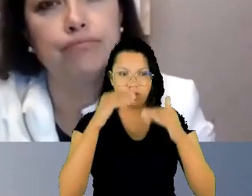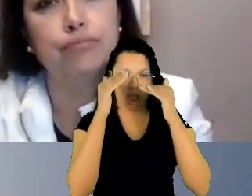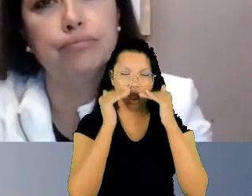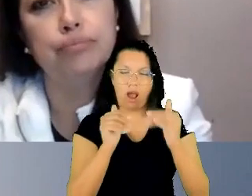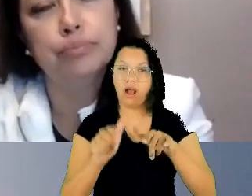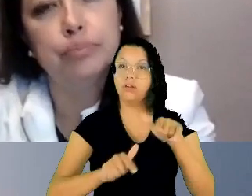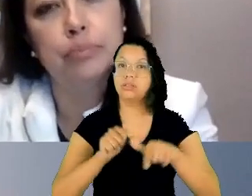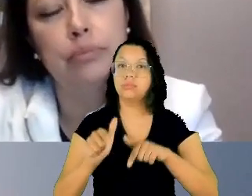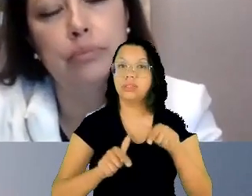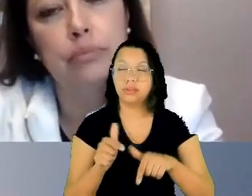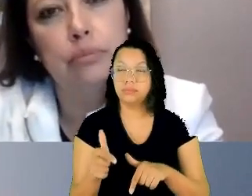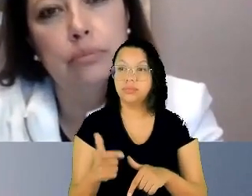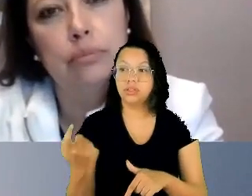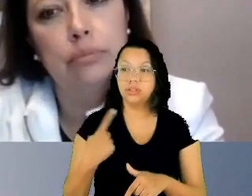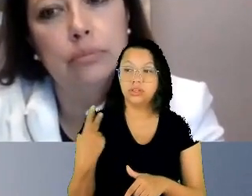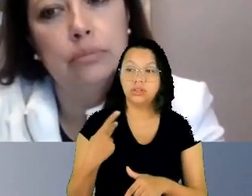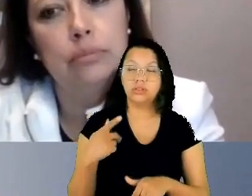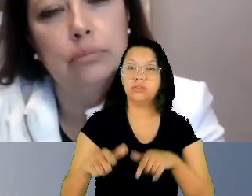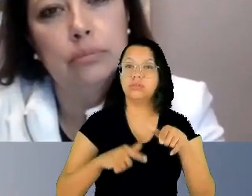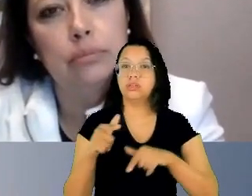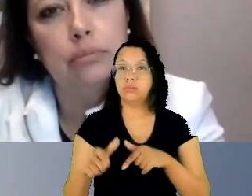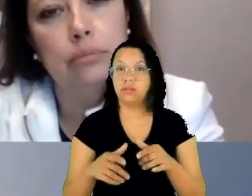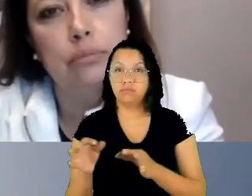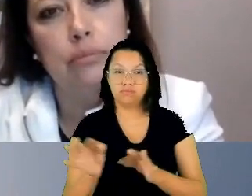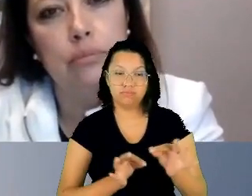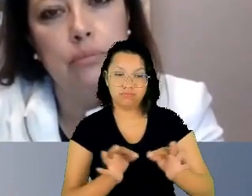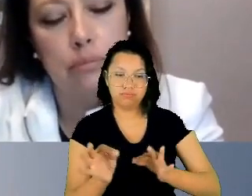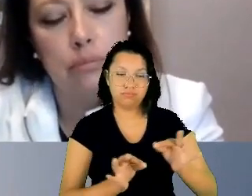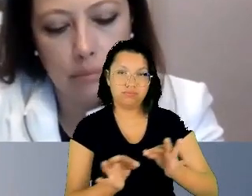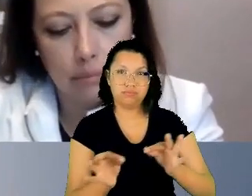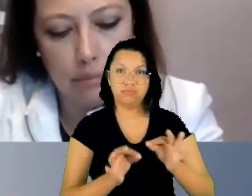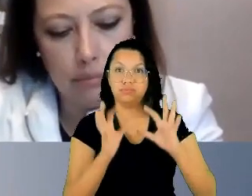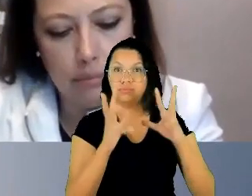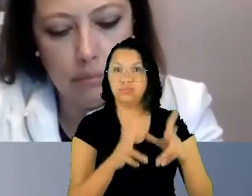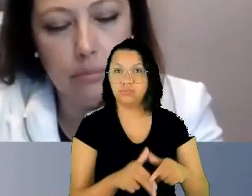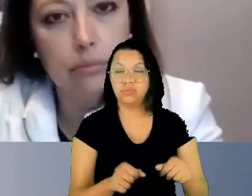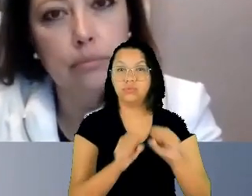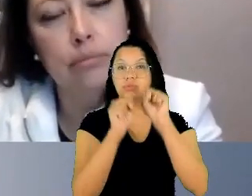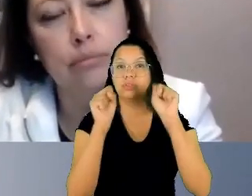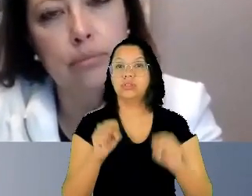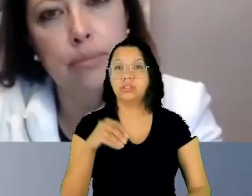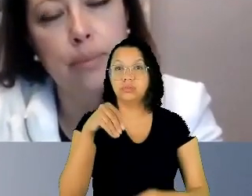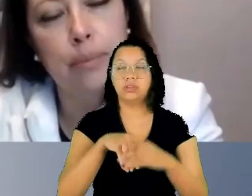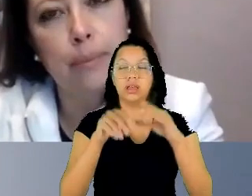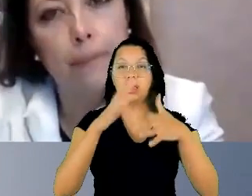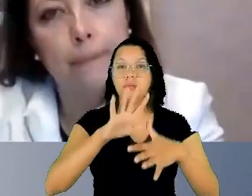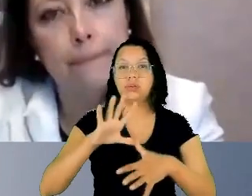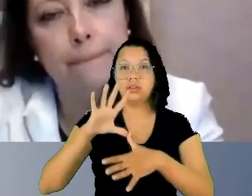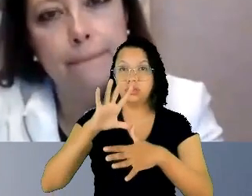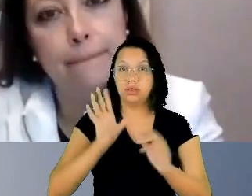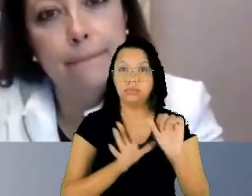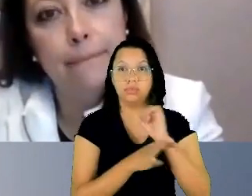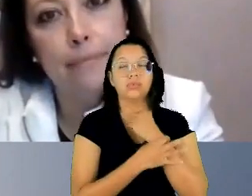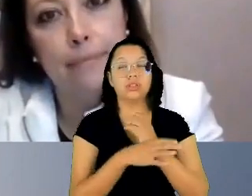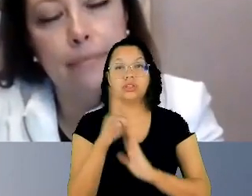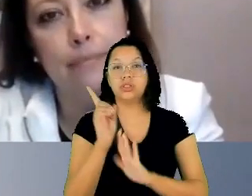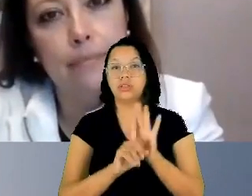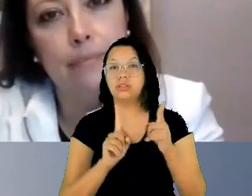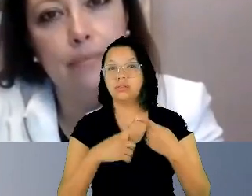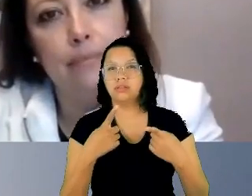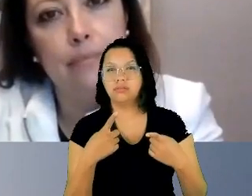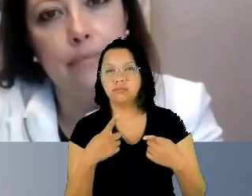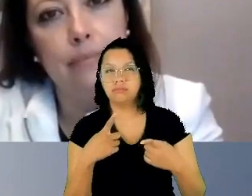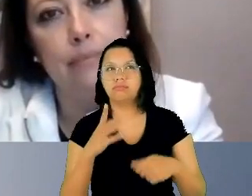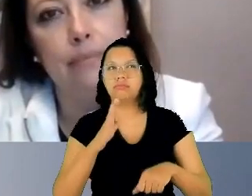Reparação Integral. O sistema interamericano protege direitos, mas é ambicioso. Nosso mandato é proteger direitos